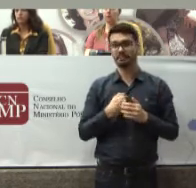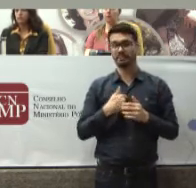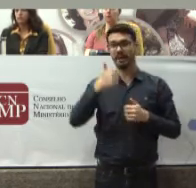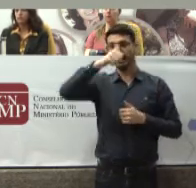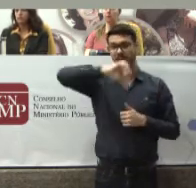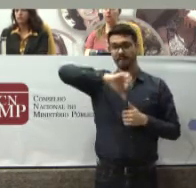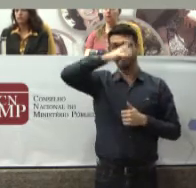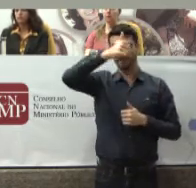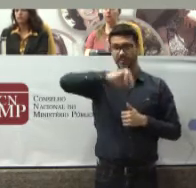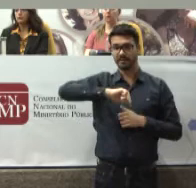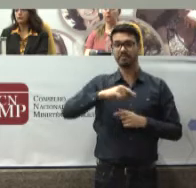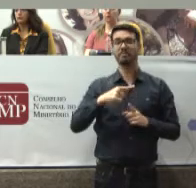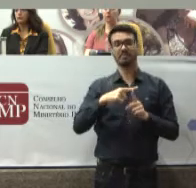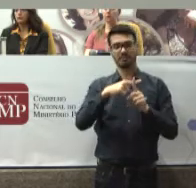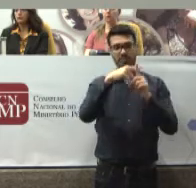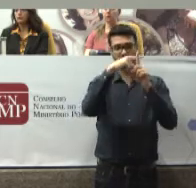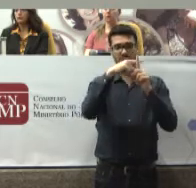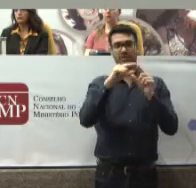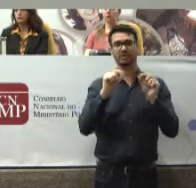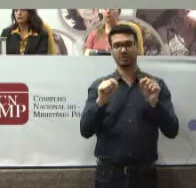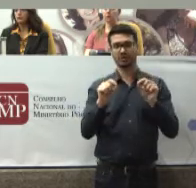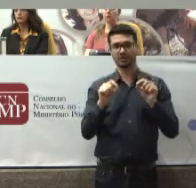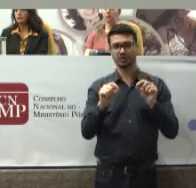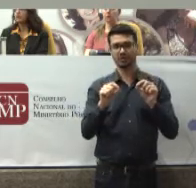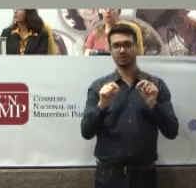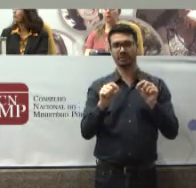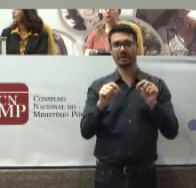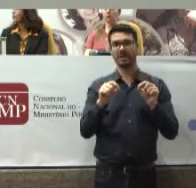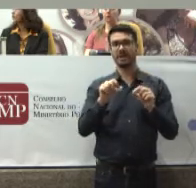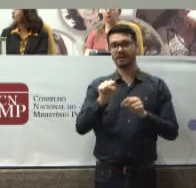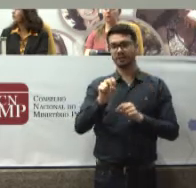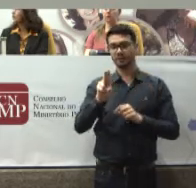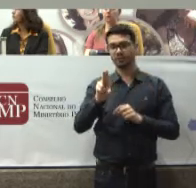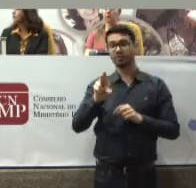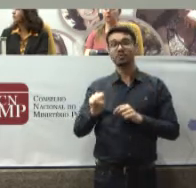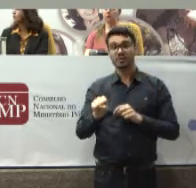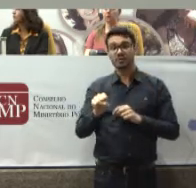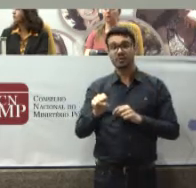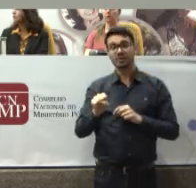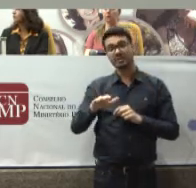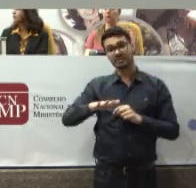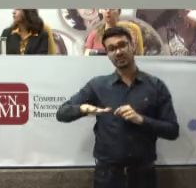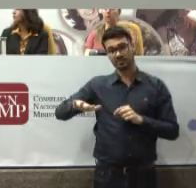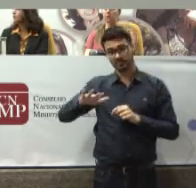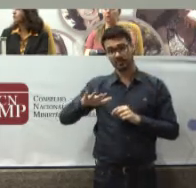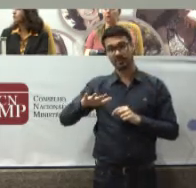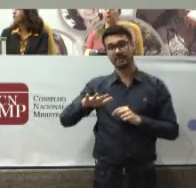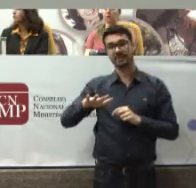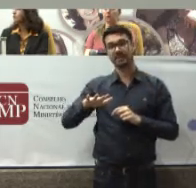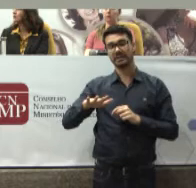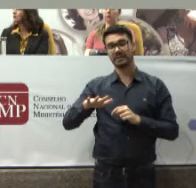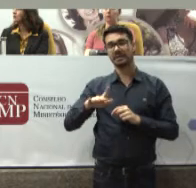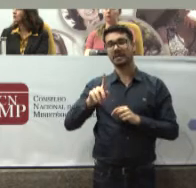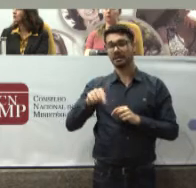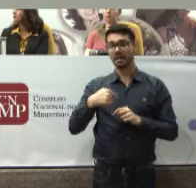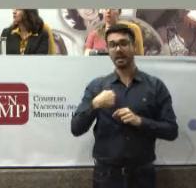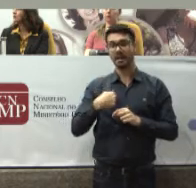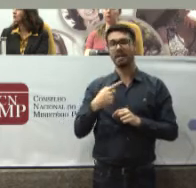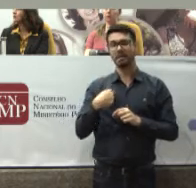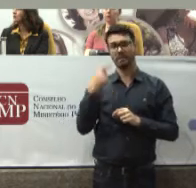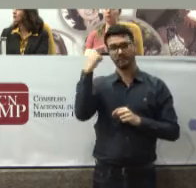avaliação Positiva Sobre o Sistema Único De Saúde Não começa agora Mas eu acho Que ela